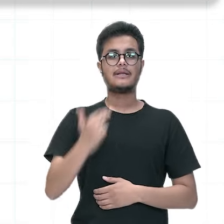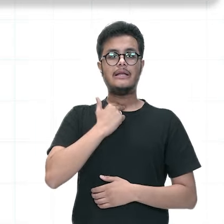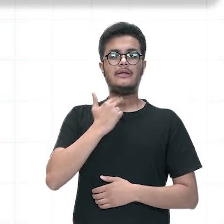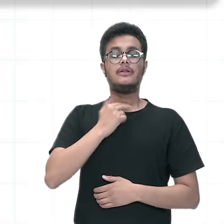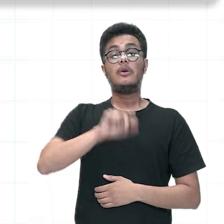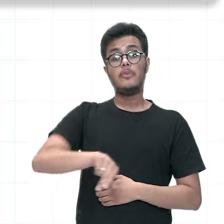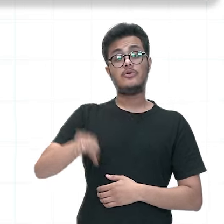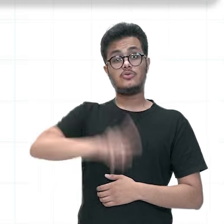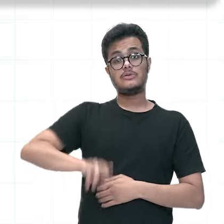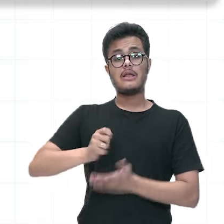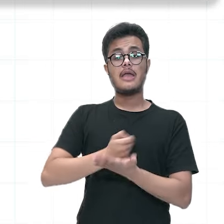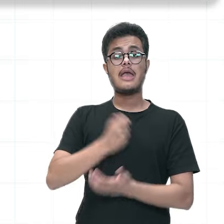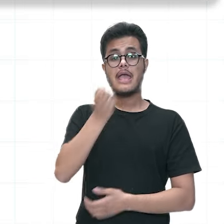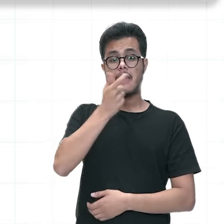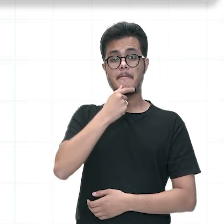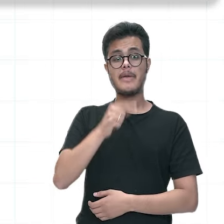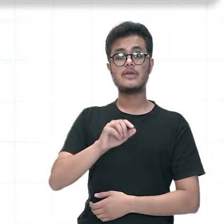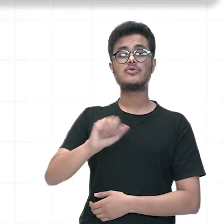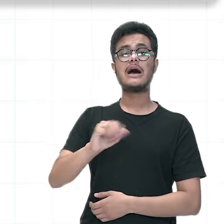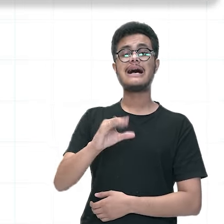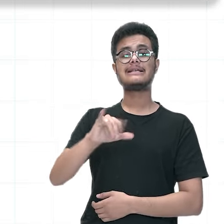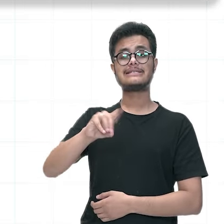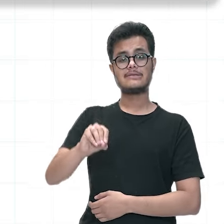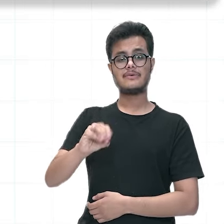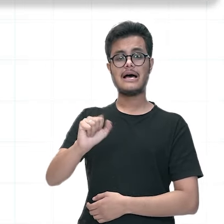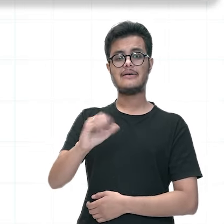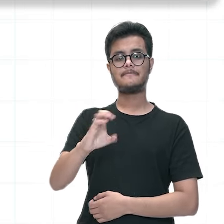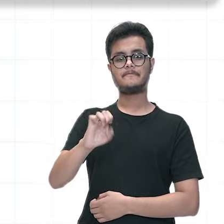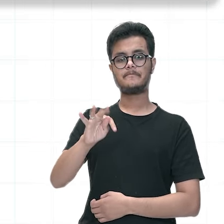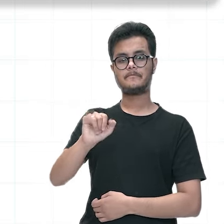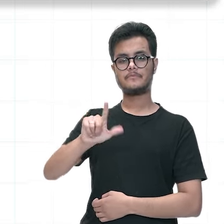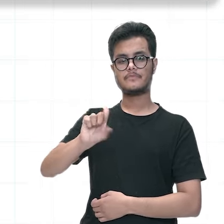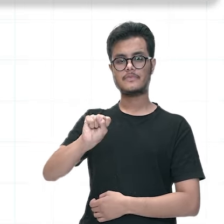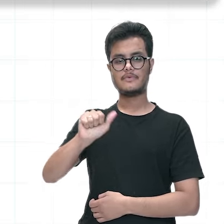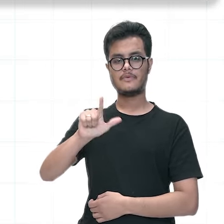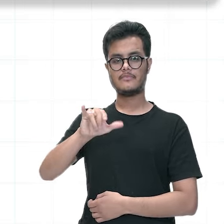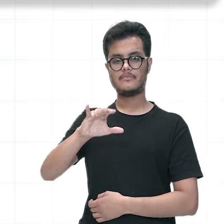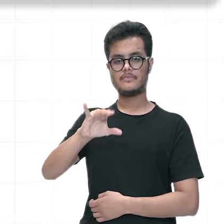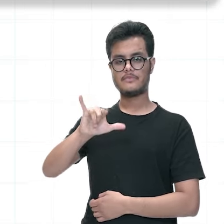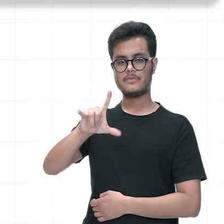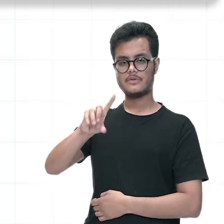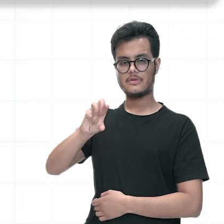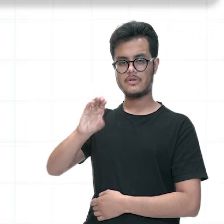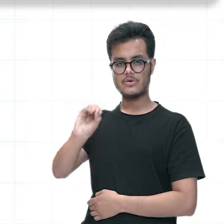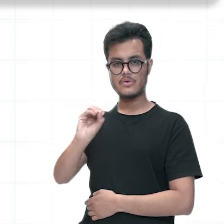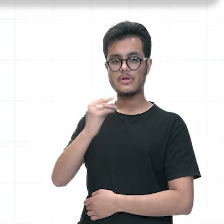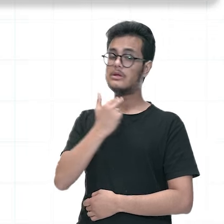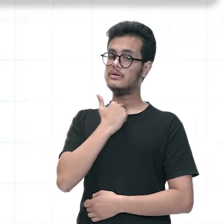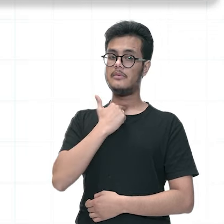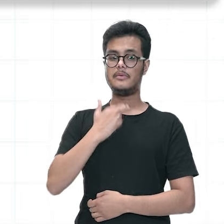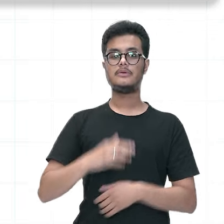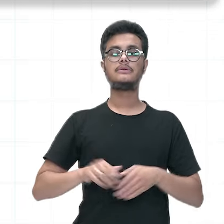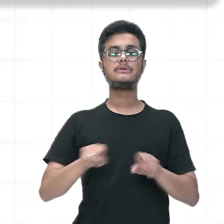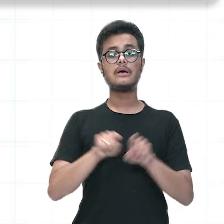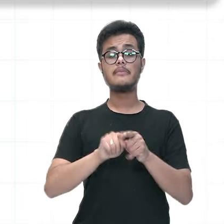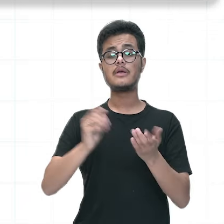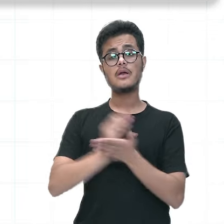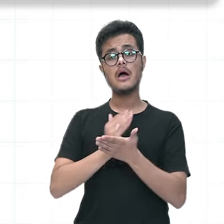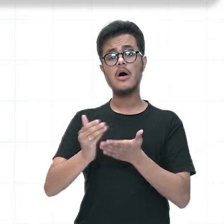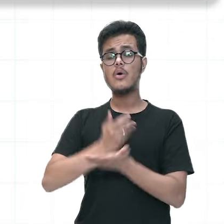acetil salicílico, que é uma substância aí que pode piorar os sintomas, e a administração de